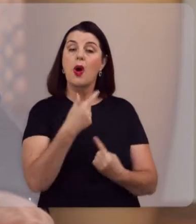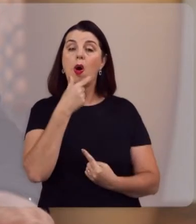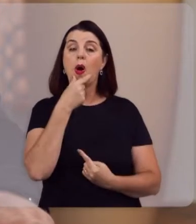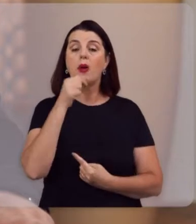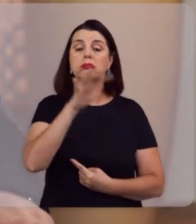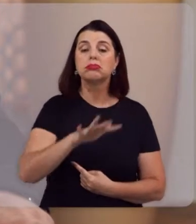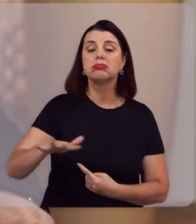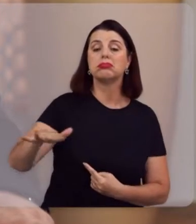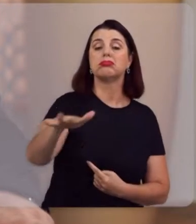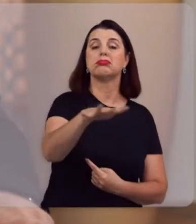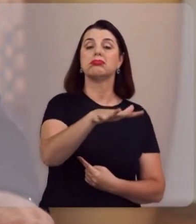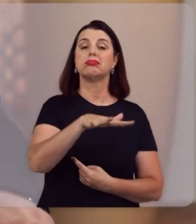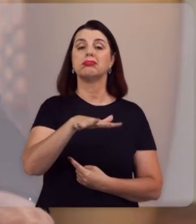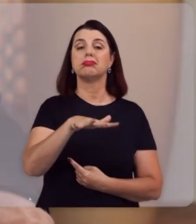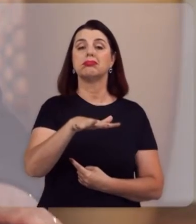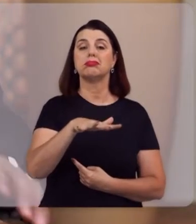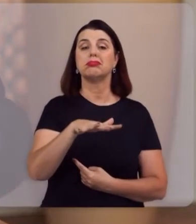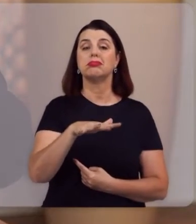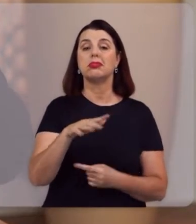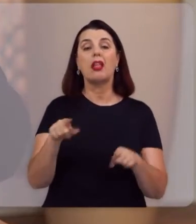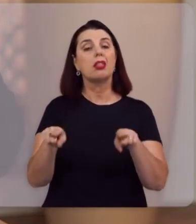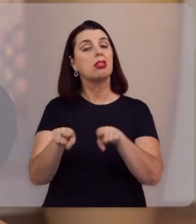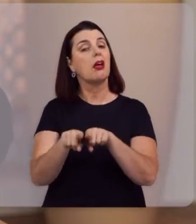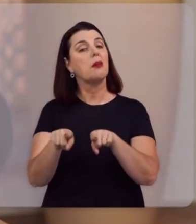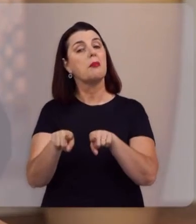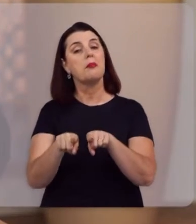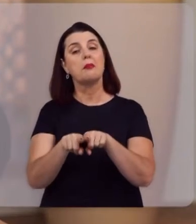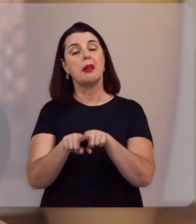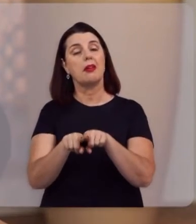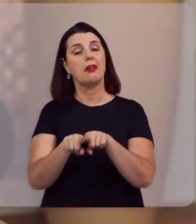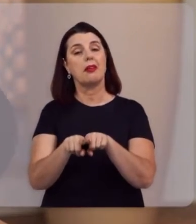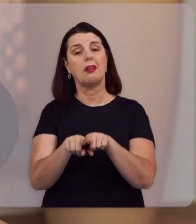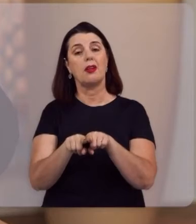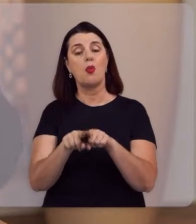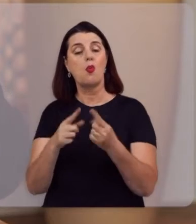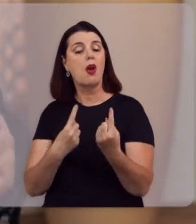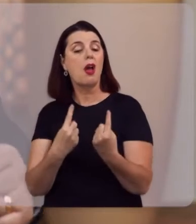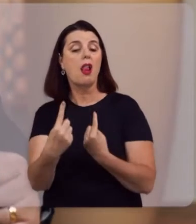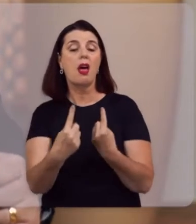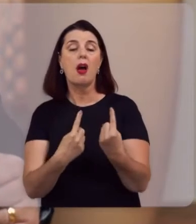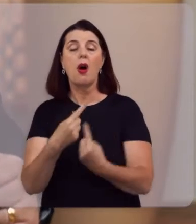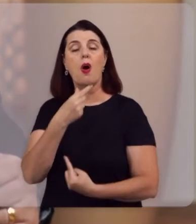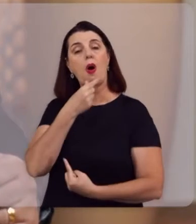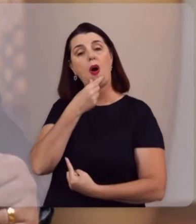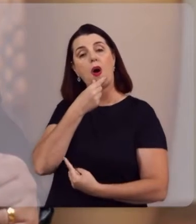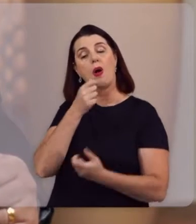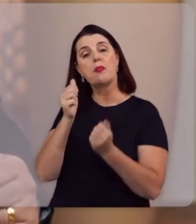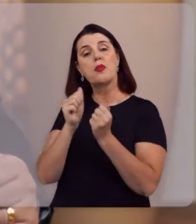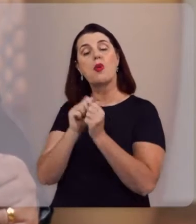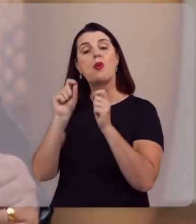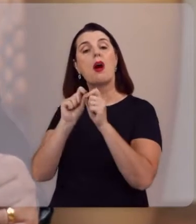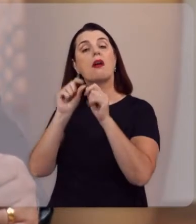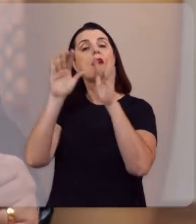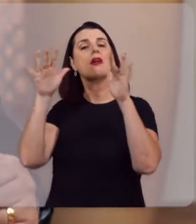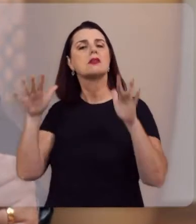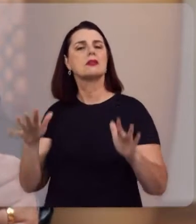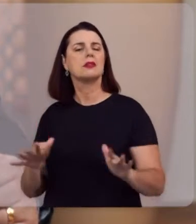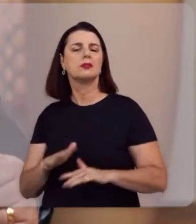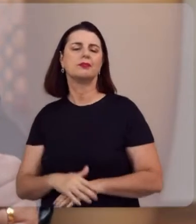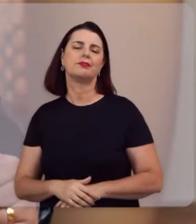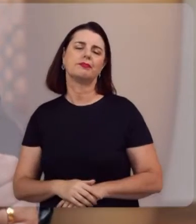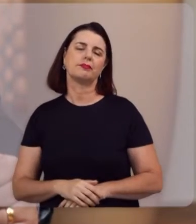relacionamento do homem com o próximo. E afeta, inclusive, o relacionamento do homem com a criação.